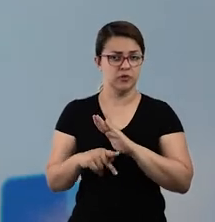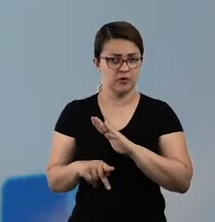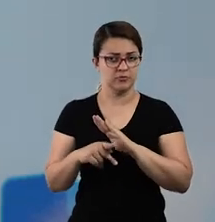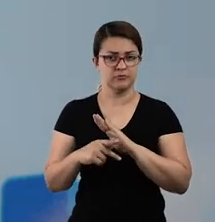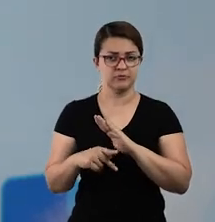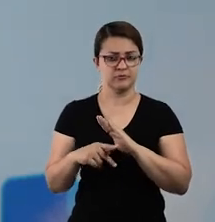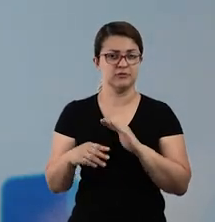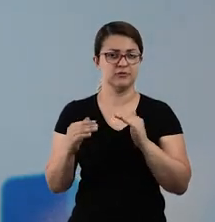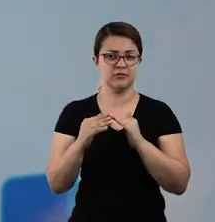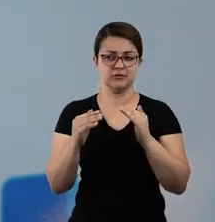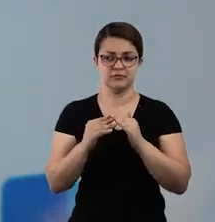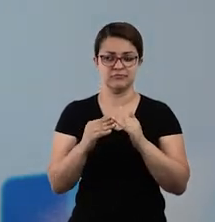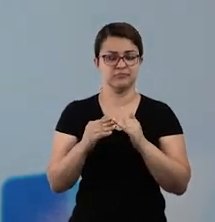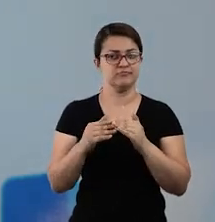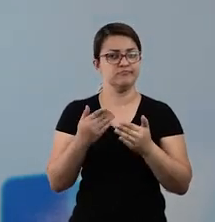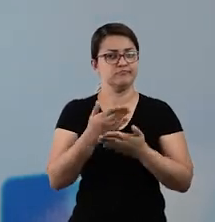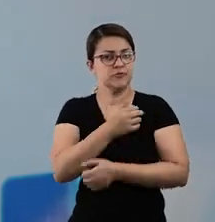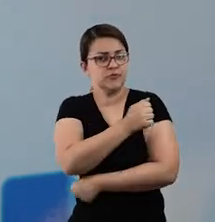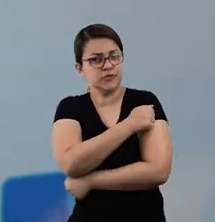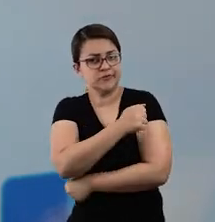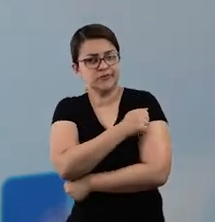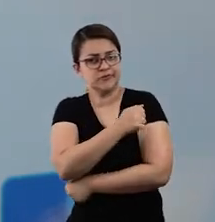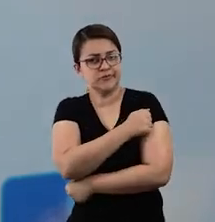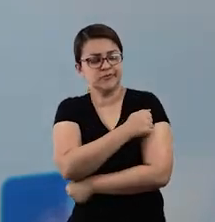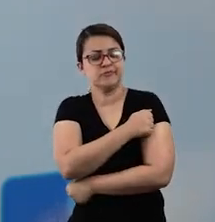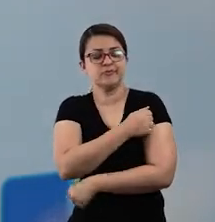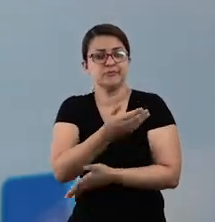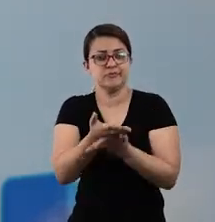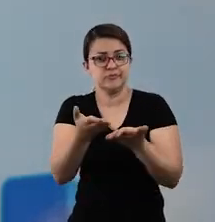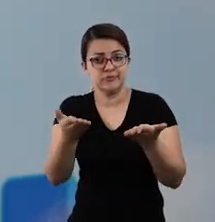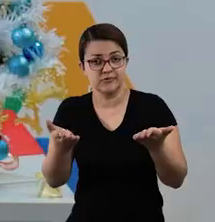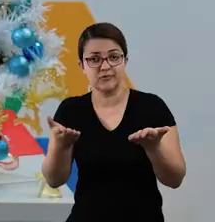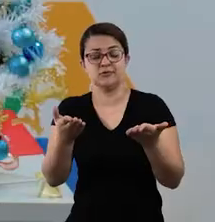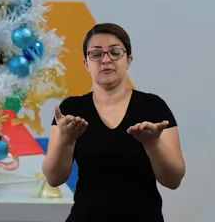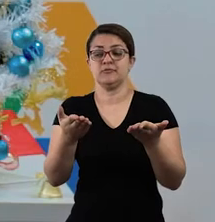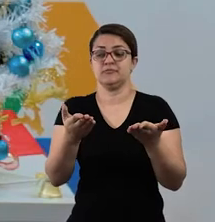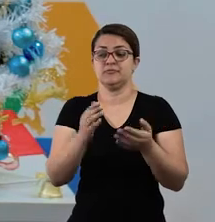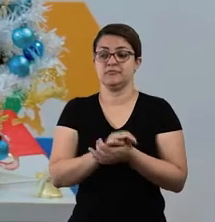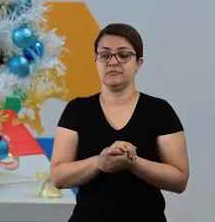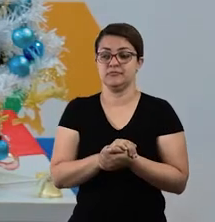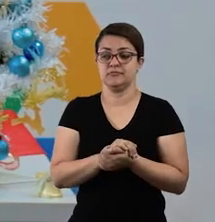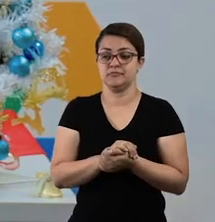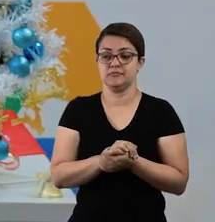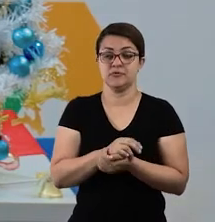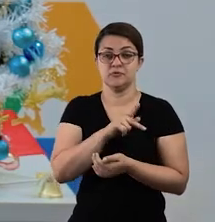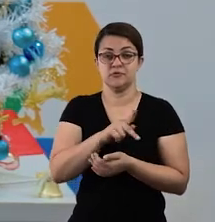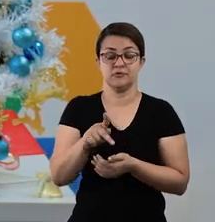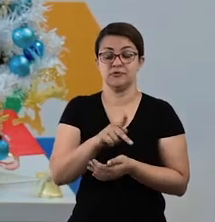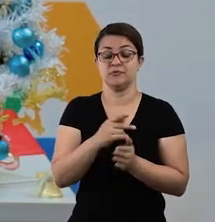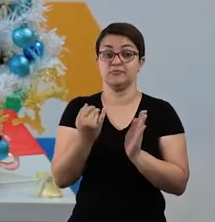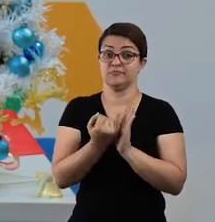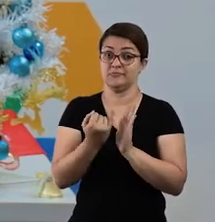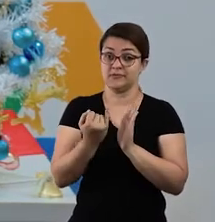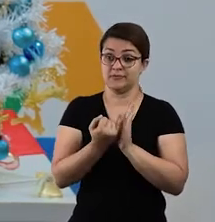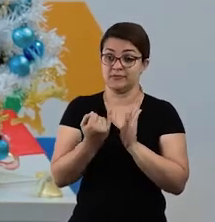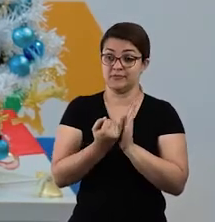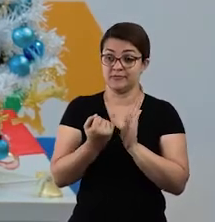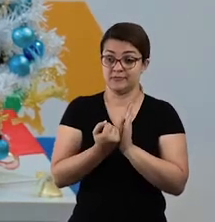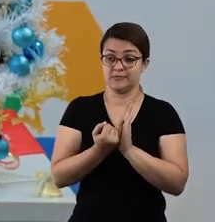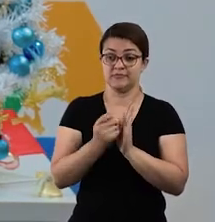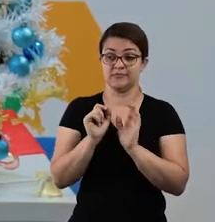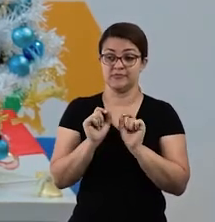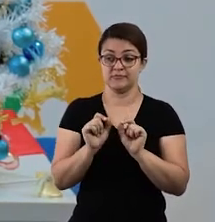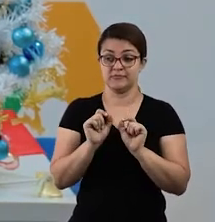desejar a todos os students, alunos and teachers e professores do nosso município de Itapevi, Merry Christmas